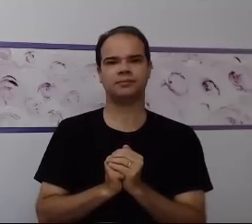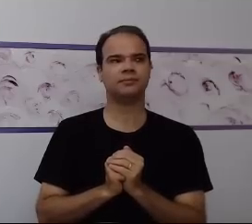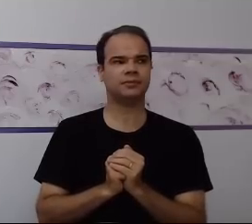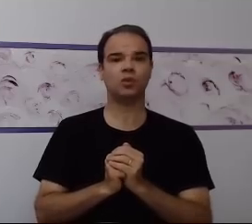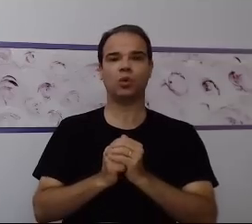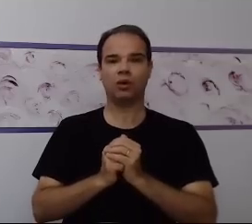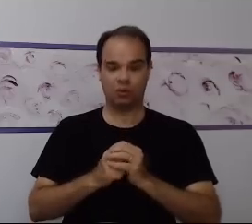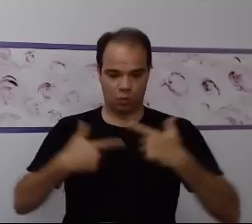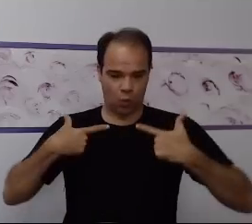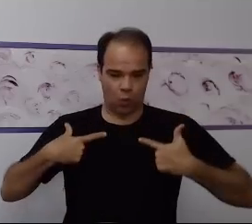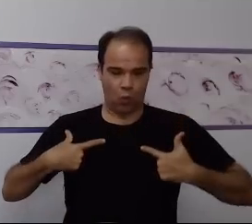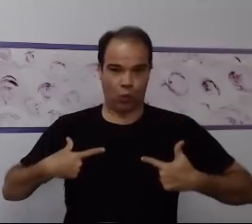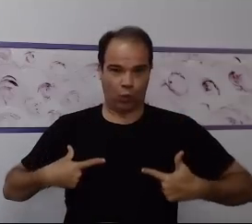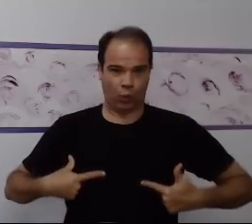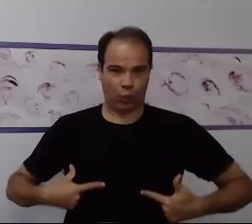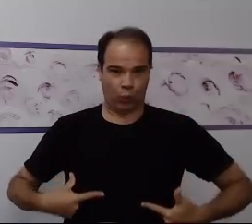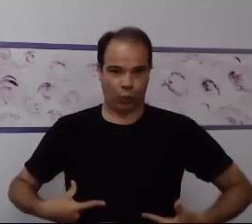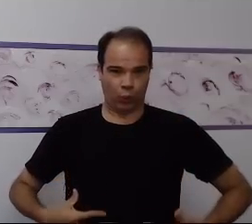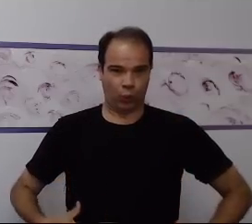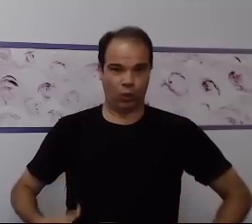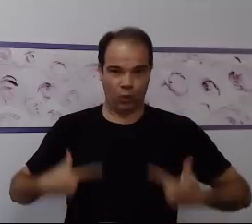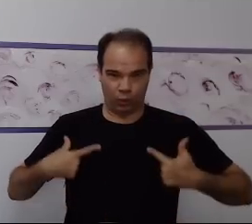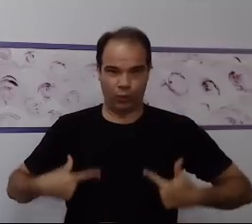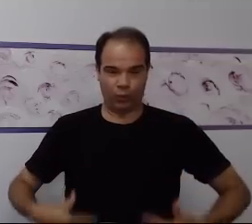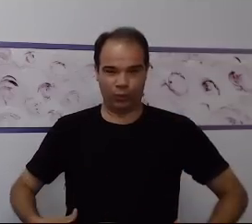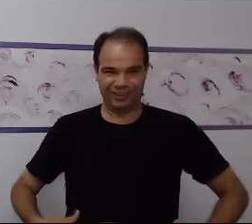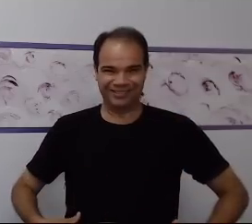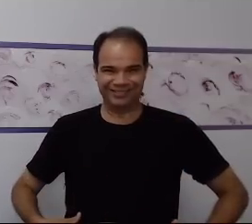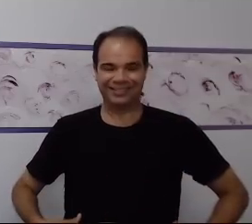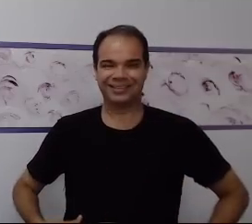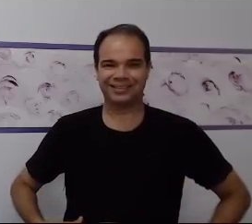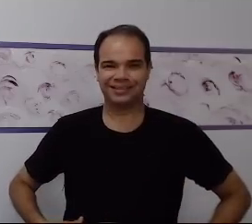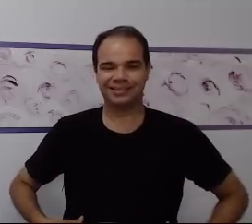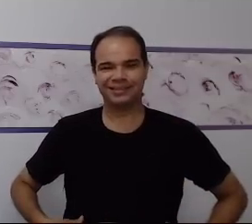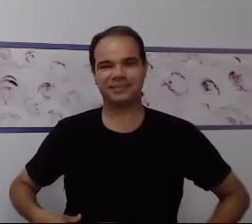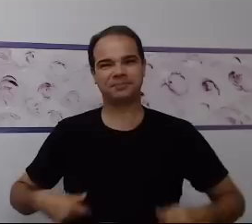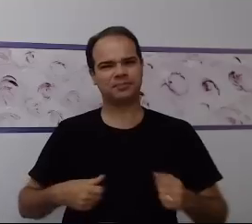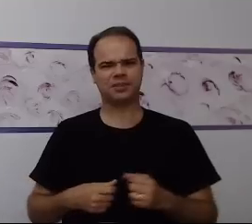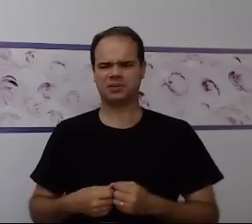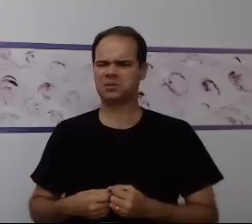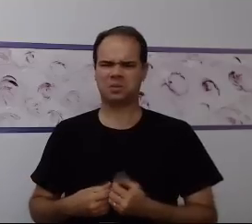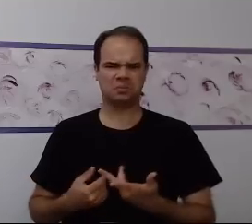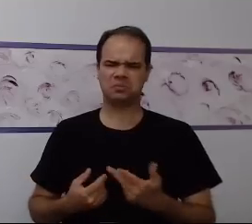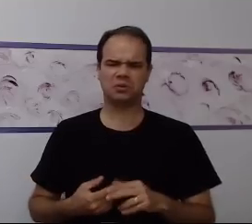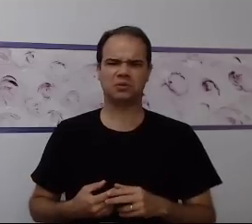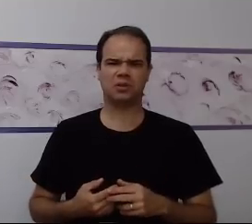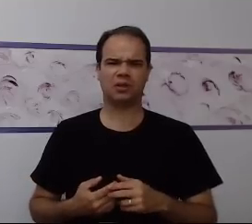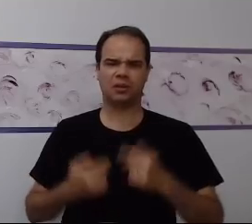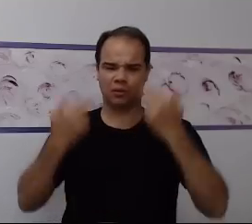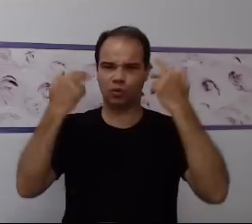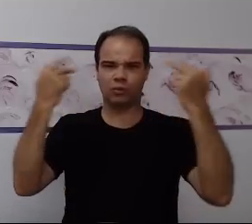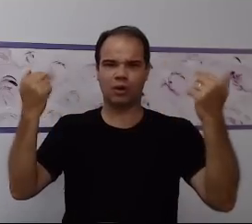do corpo humano. Muito comum também na nossa grade curricular. E aí, de repente, eu penso numa